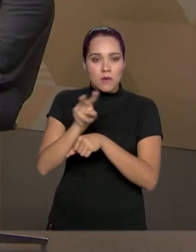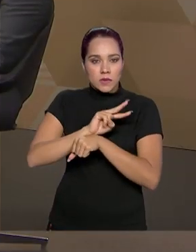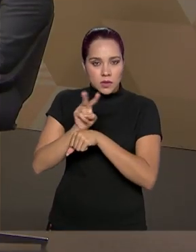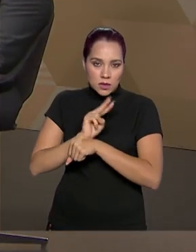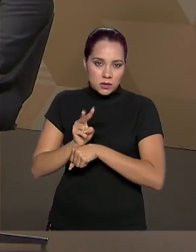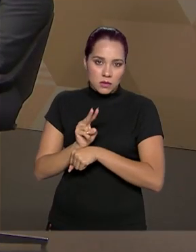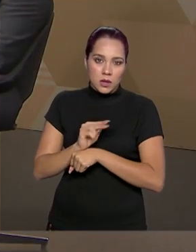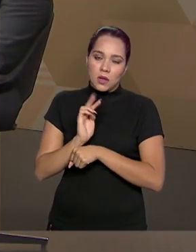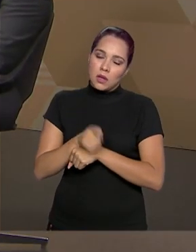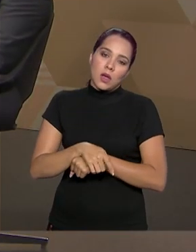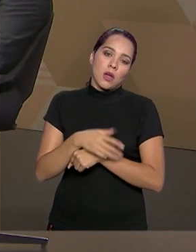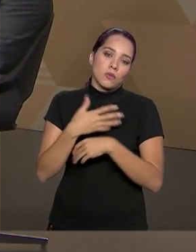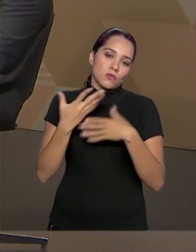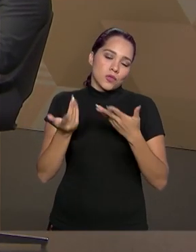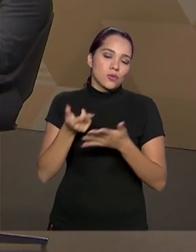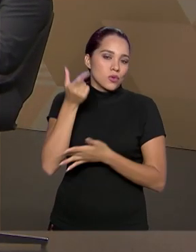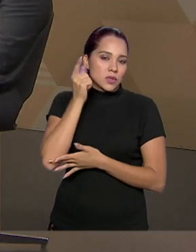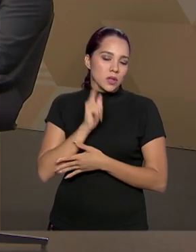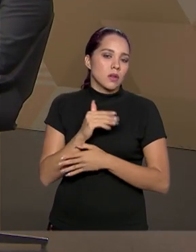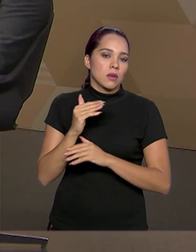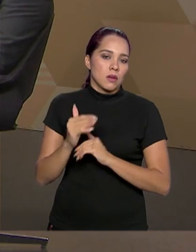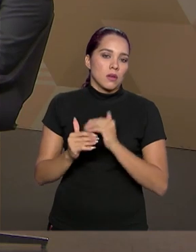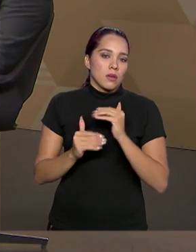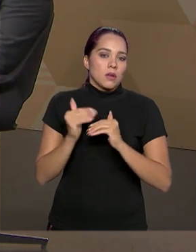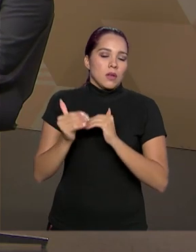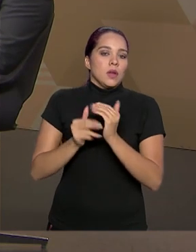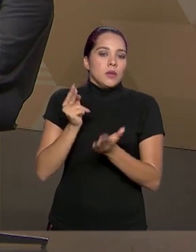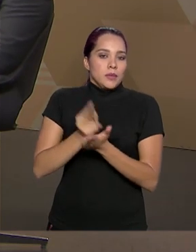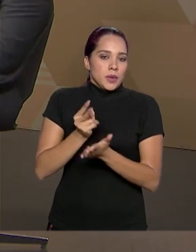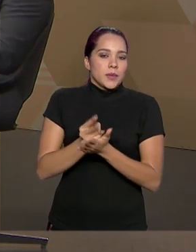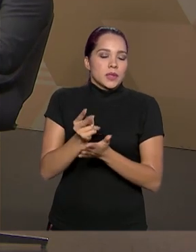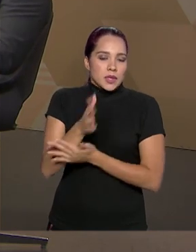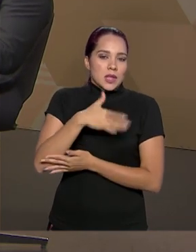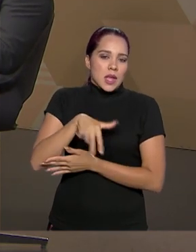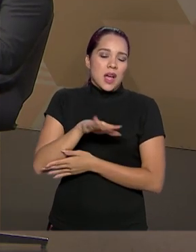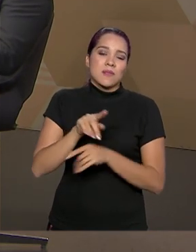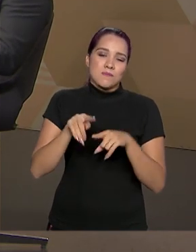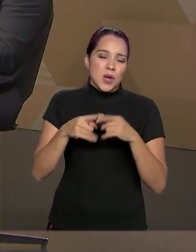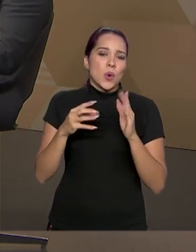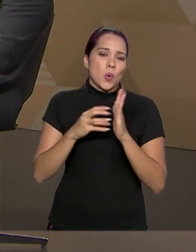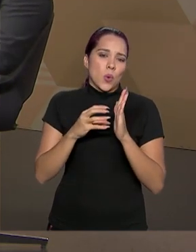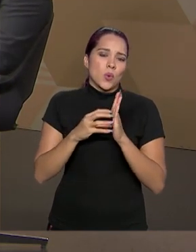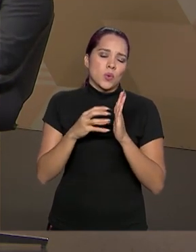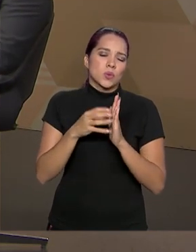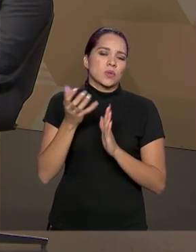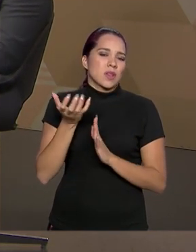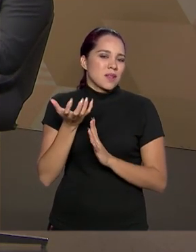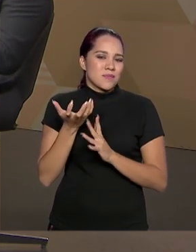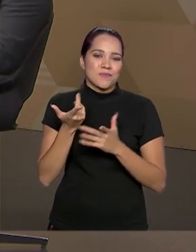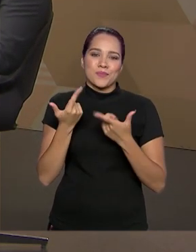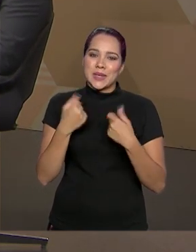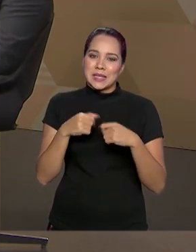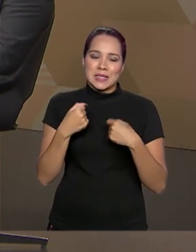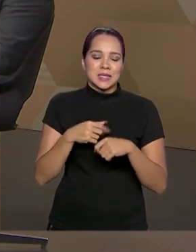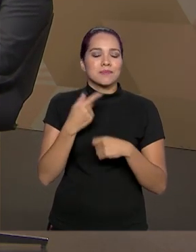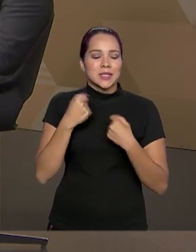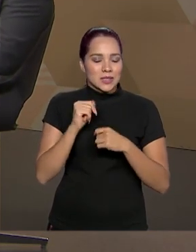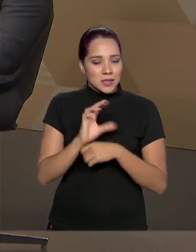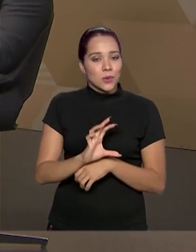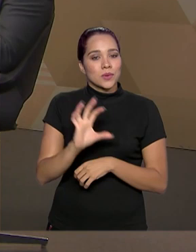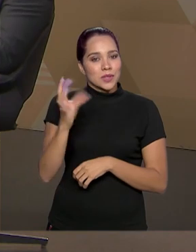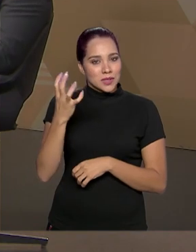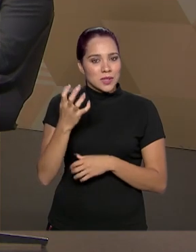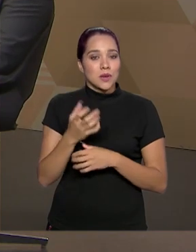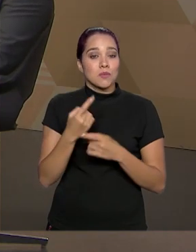uma forma de sobrevivência que a gente está tentando encontrar. Mas o concurso, querendo ou não, ele vai ter que acontecer,